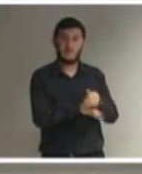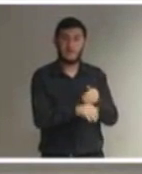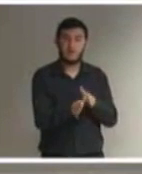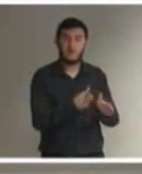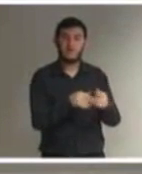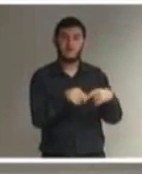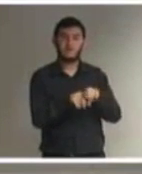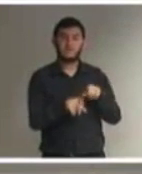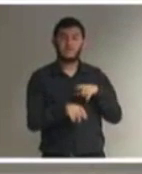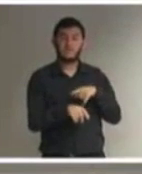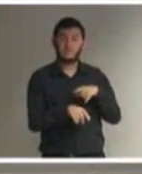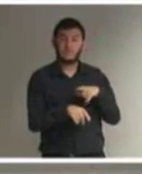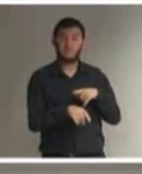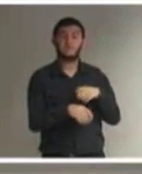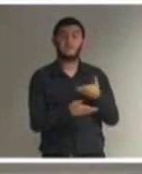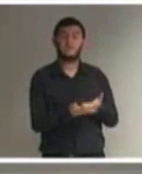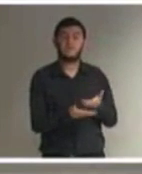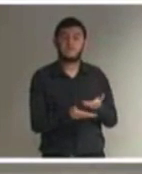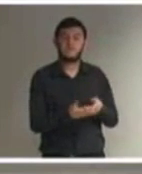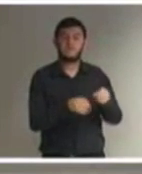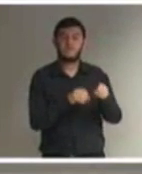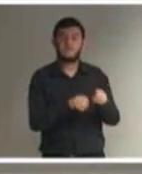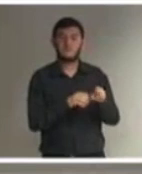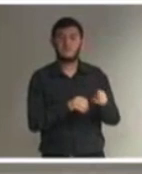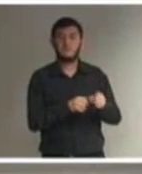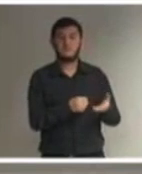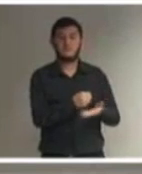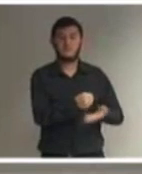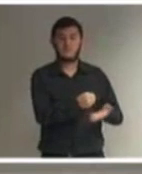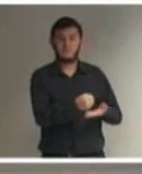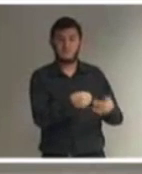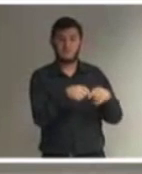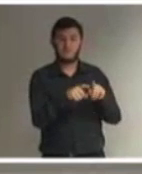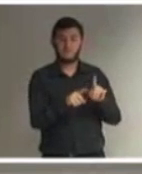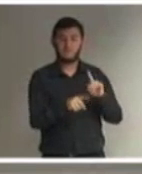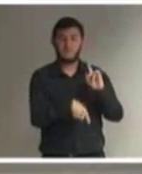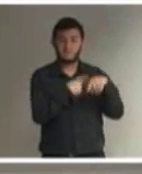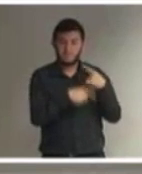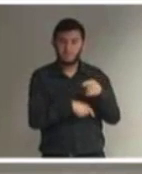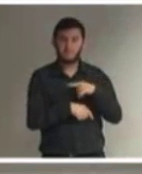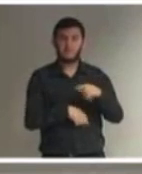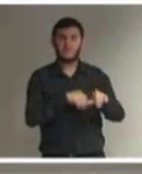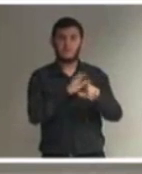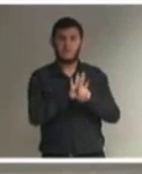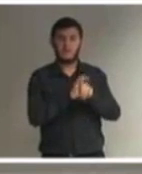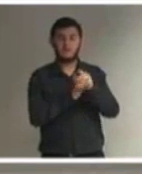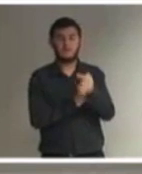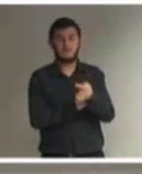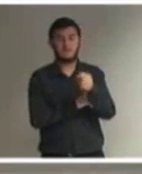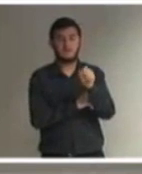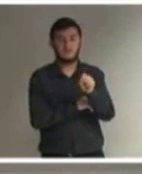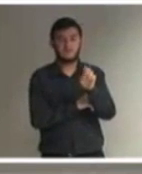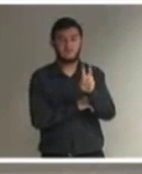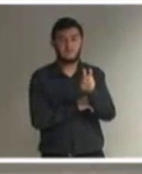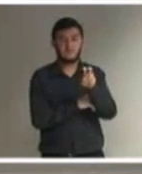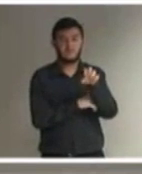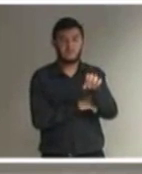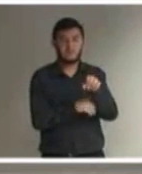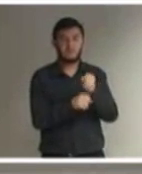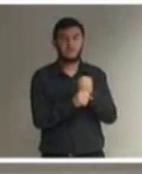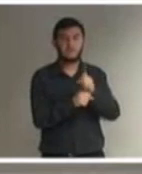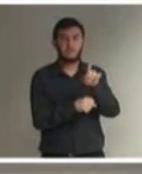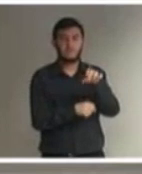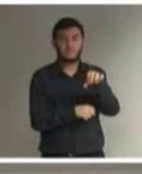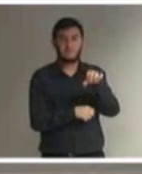ao ensino básico. Veio a lei 7853 de 89, logo em seguida da